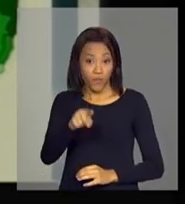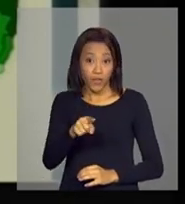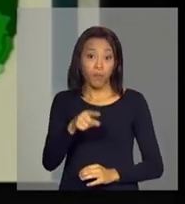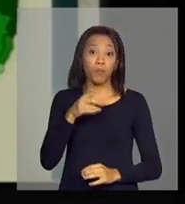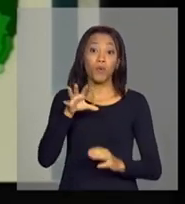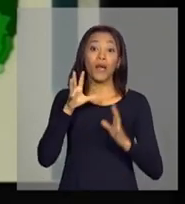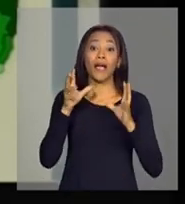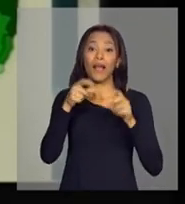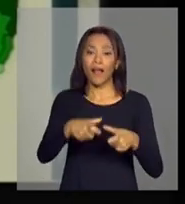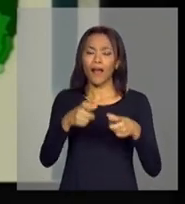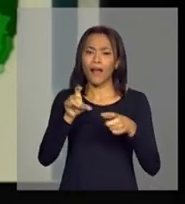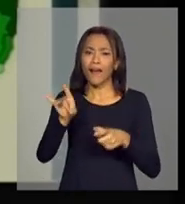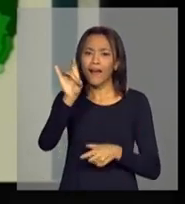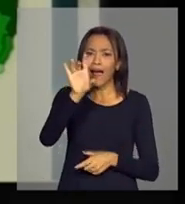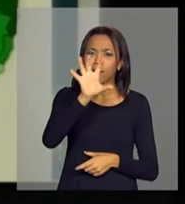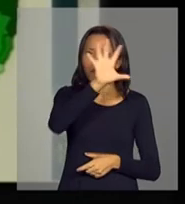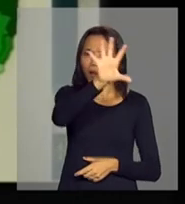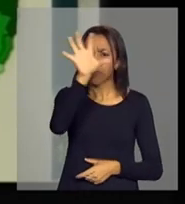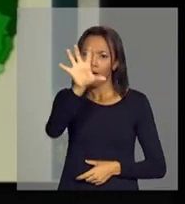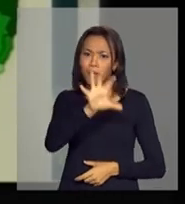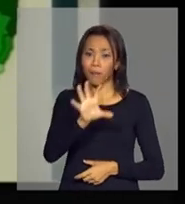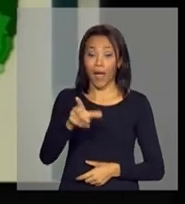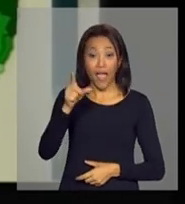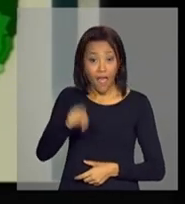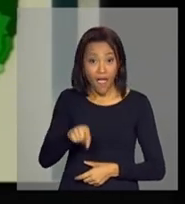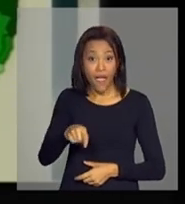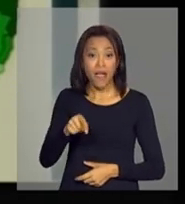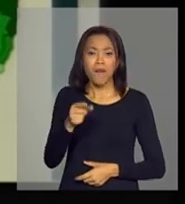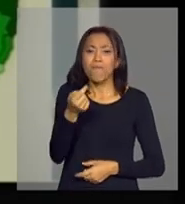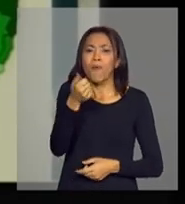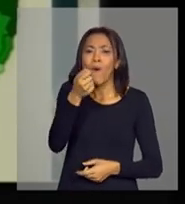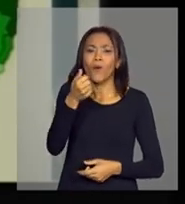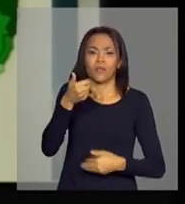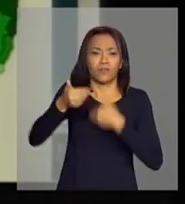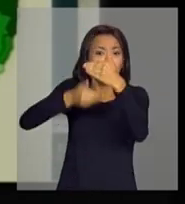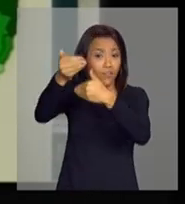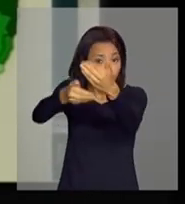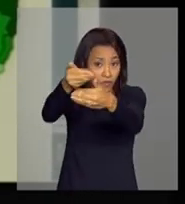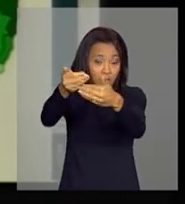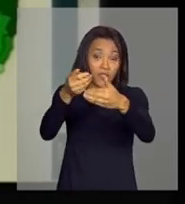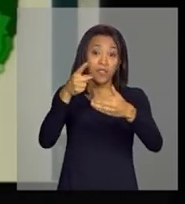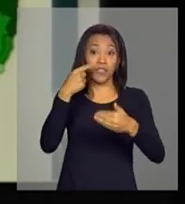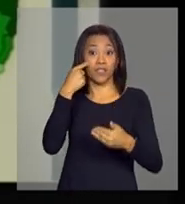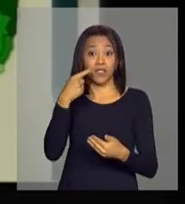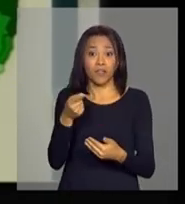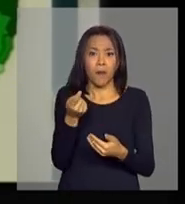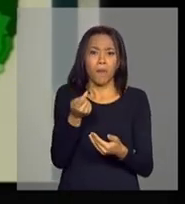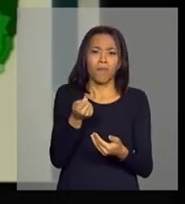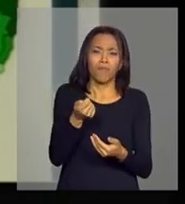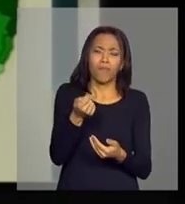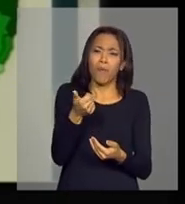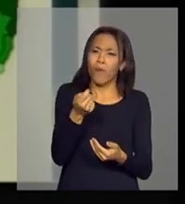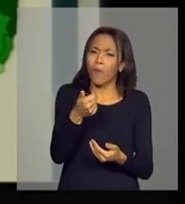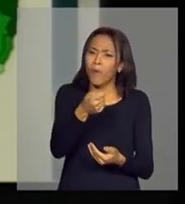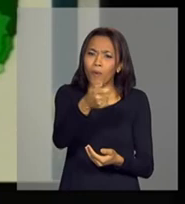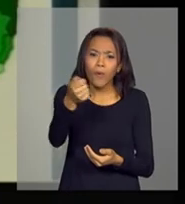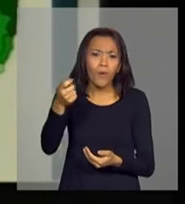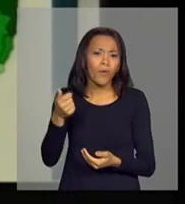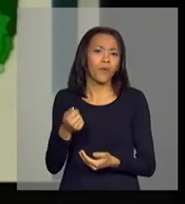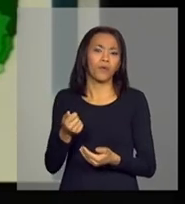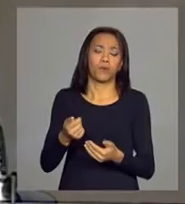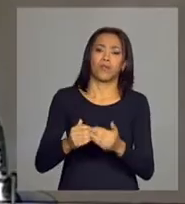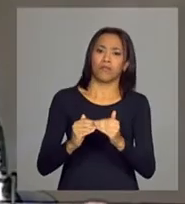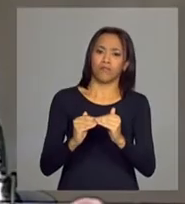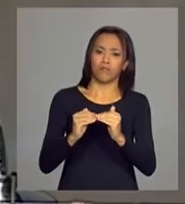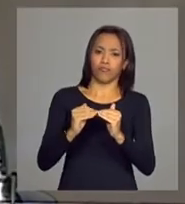por região, fica óbvio que são exatamente as regiões menos desenvolvidas que tiveram, de longe, o maior crescimento da renda domiciliar,